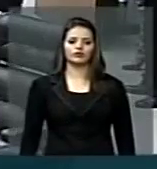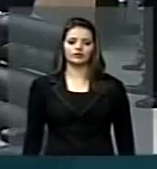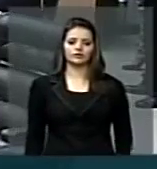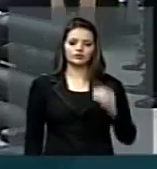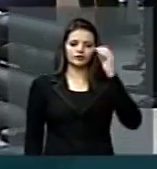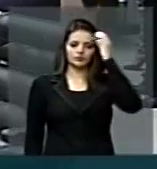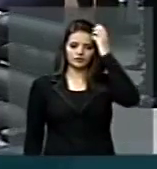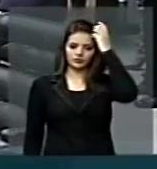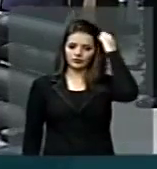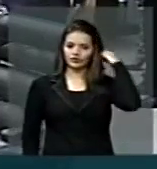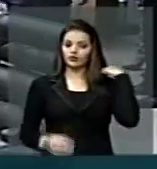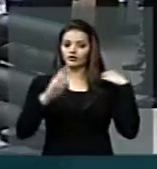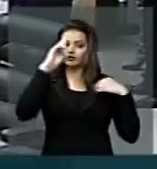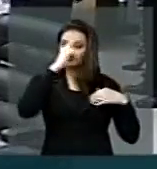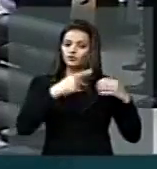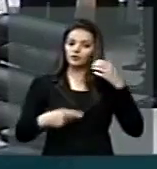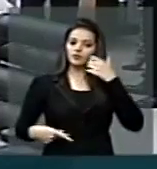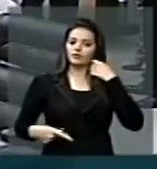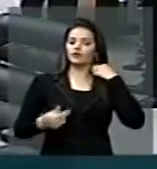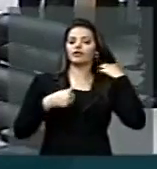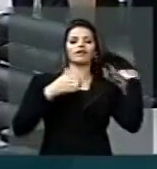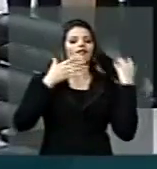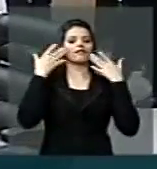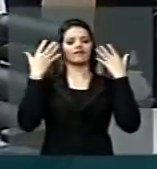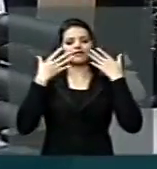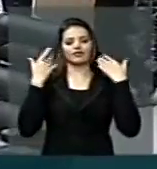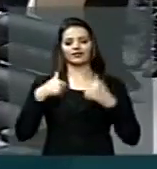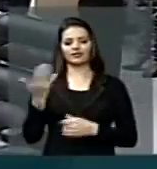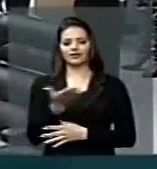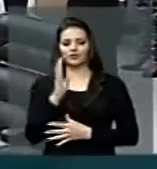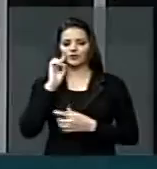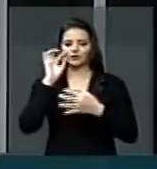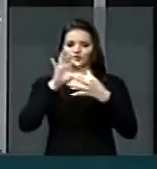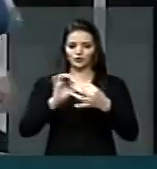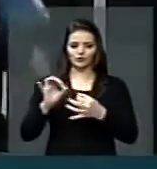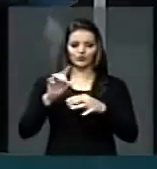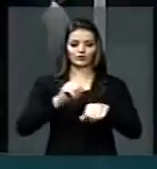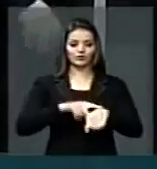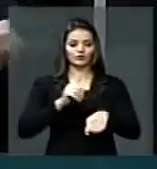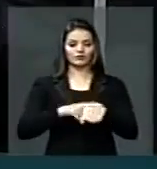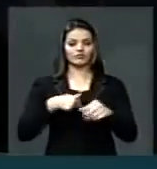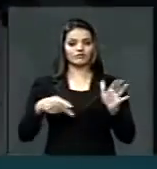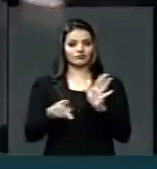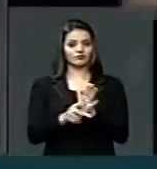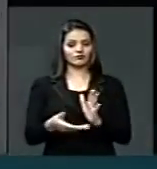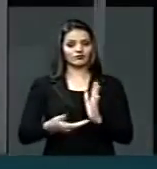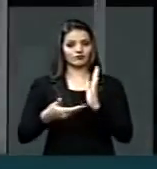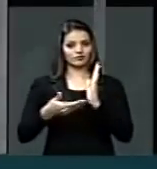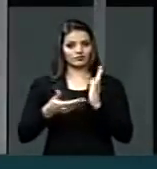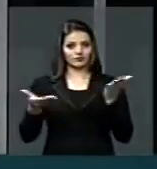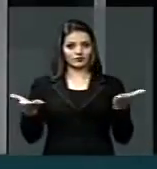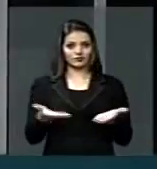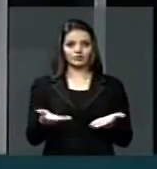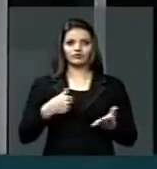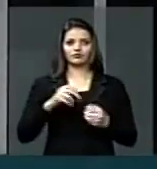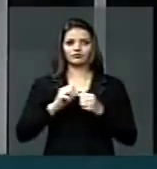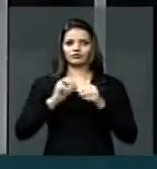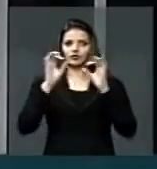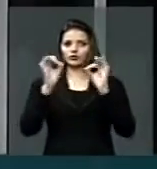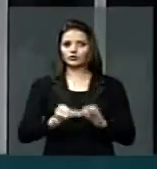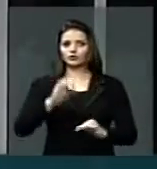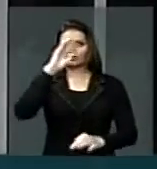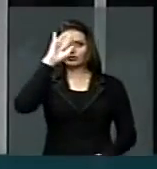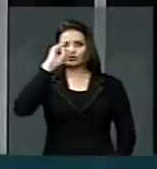Senhor Presidente, com muita satisfação e alegria, quero me associar a este momento do qual a Câmara dos Deputados faz justa